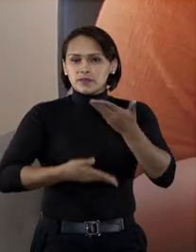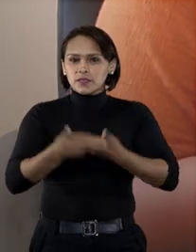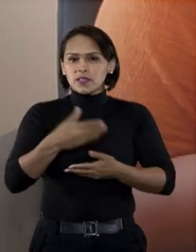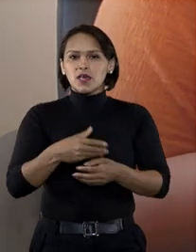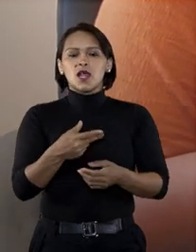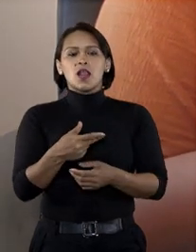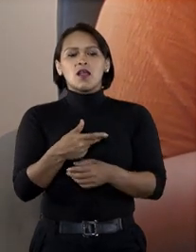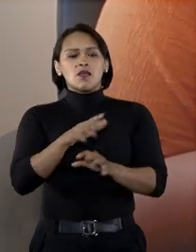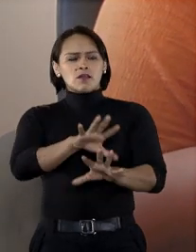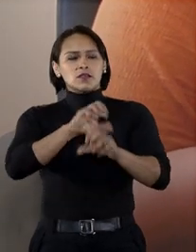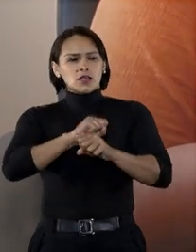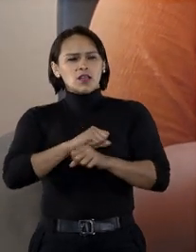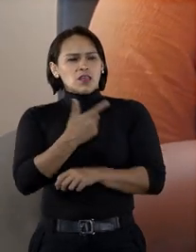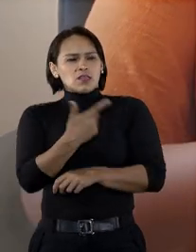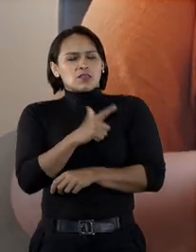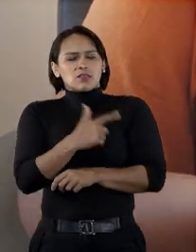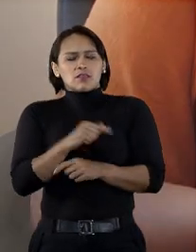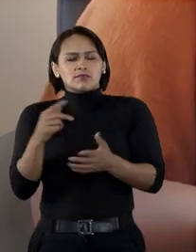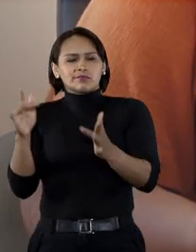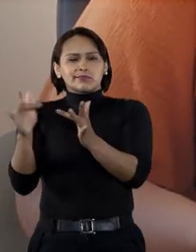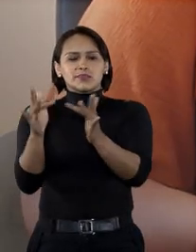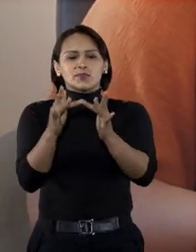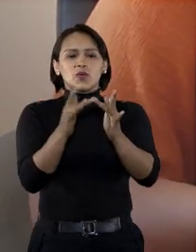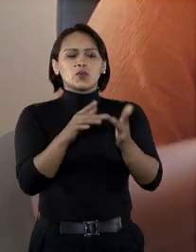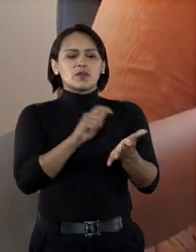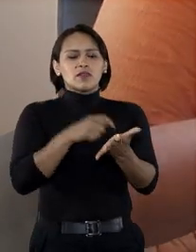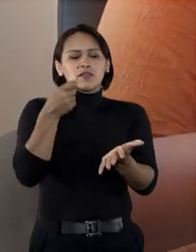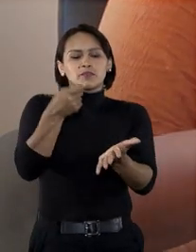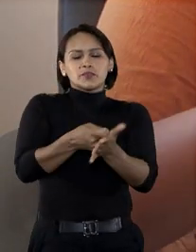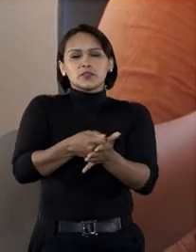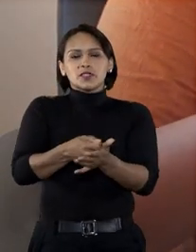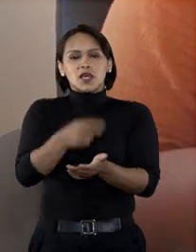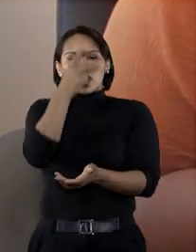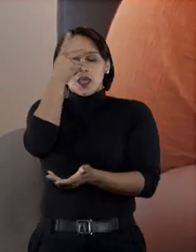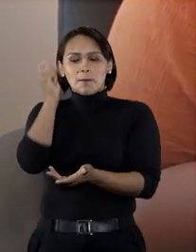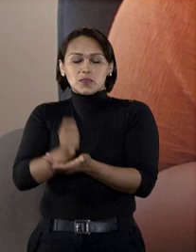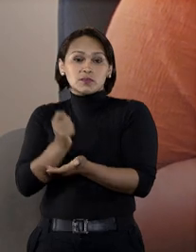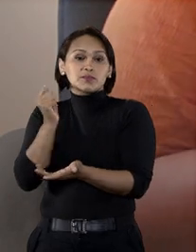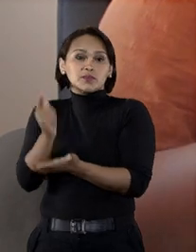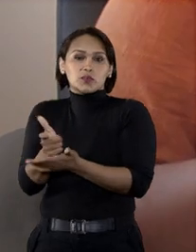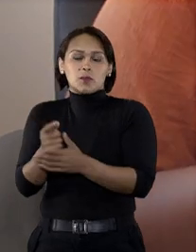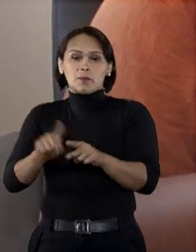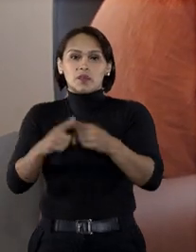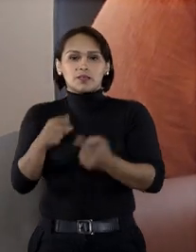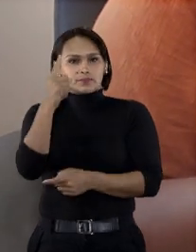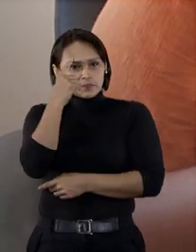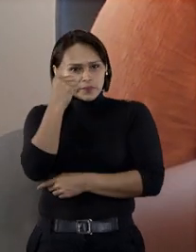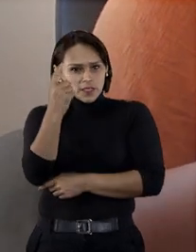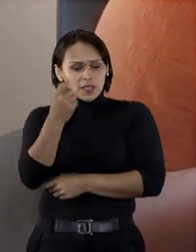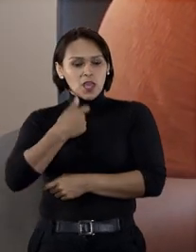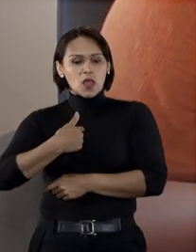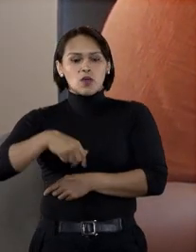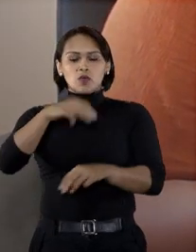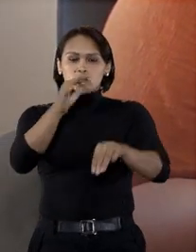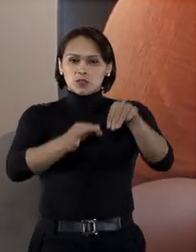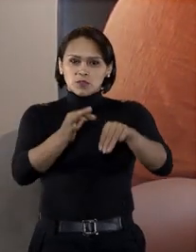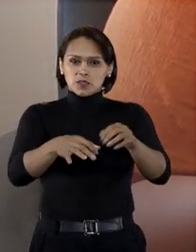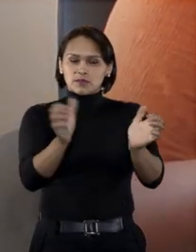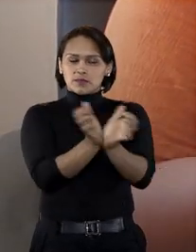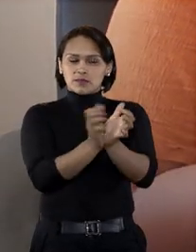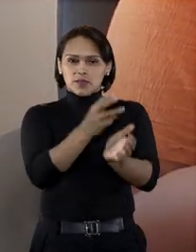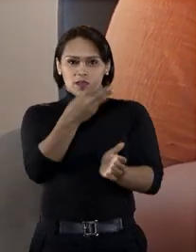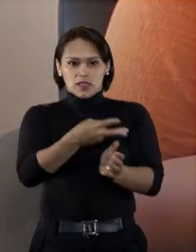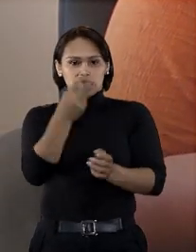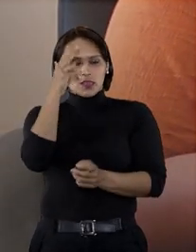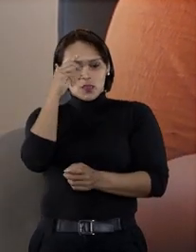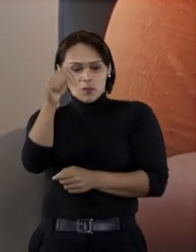naquelas relações de consumo que parece nem existir vínculo entre fornecedor e atingido. Para se ter uma ideia, os ministros da terceira